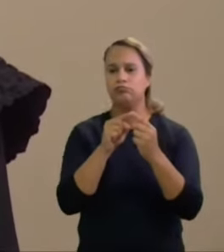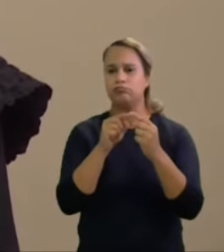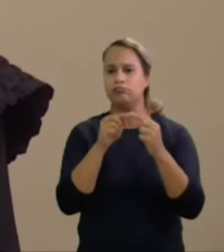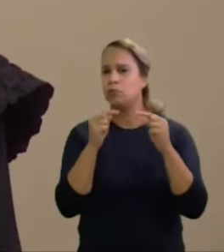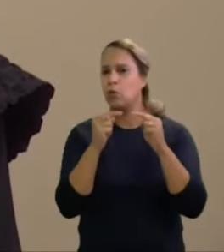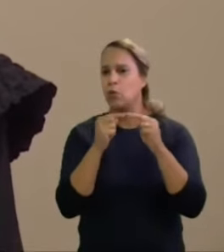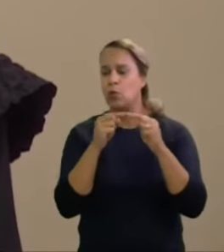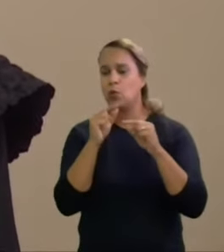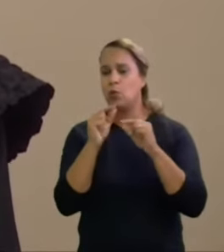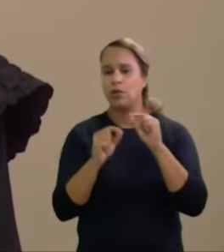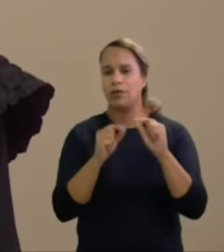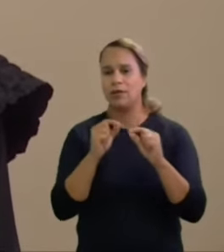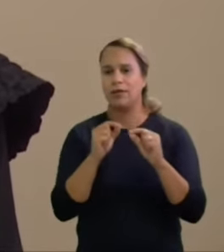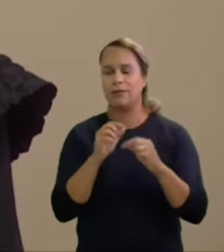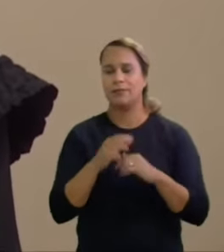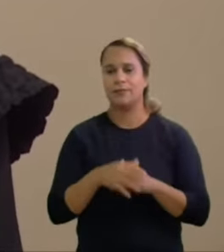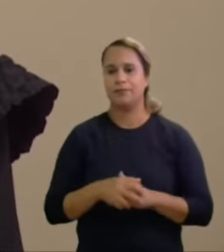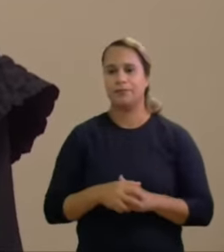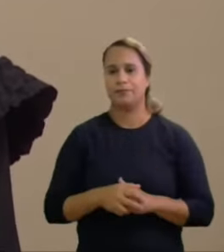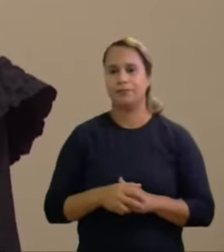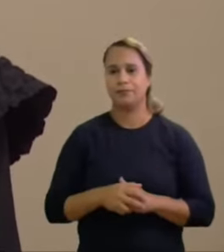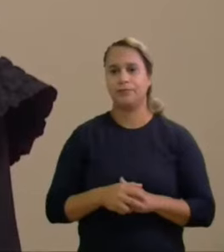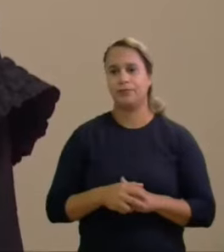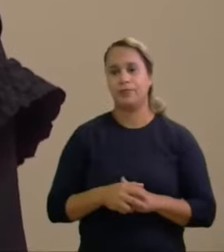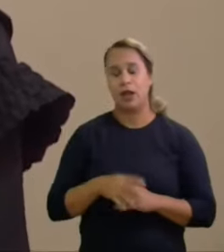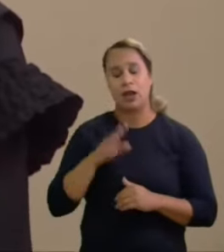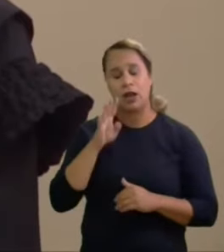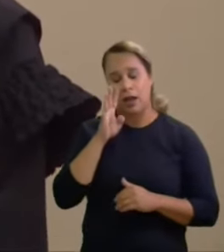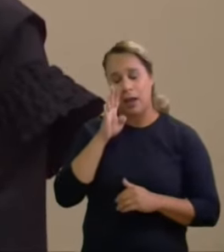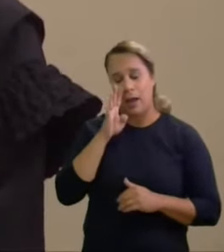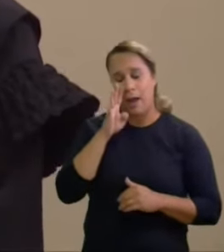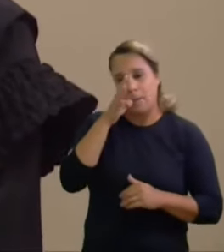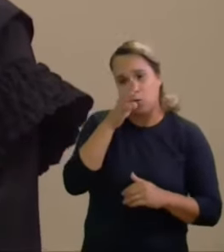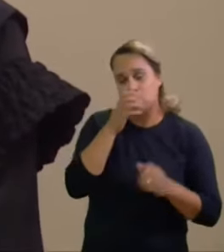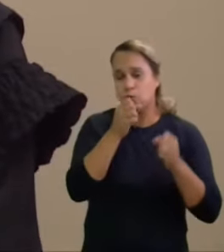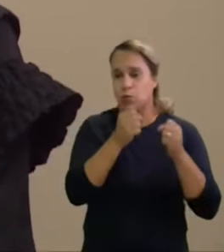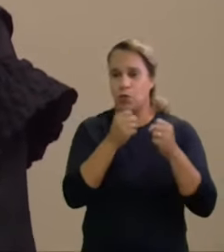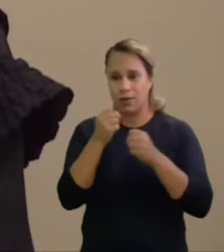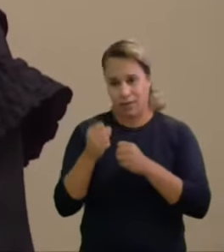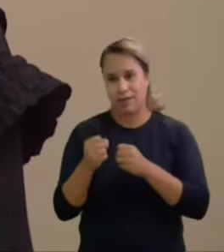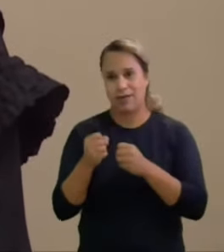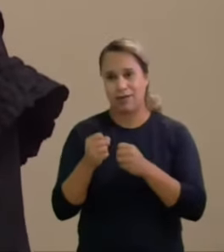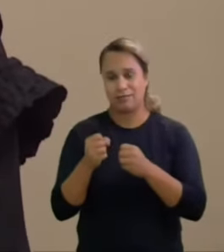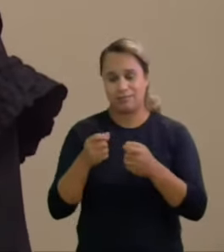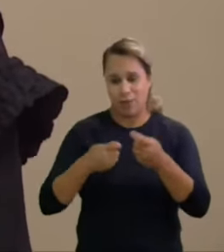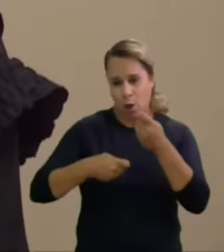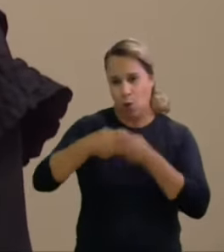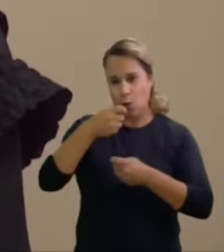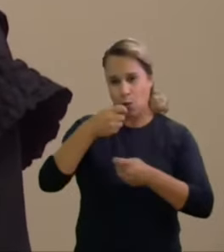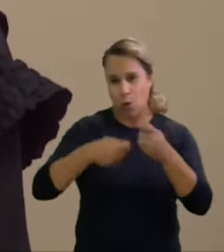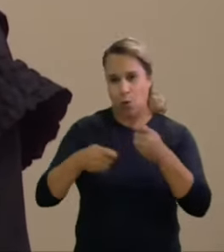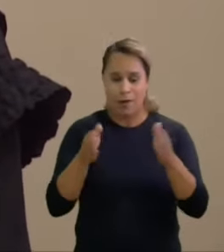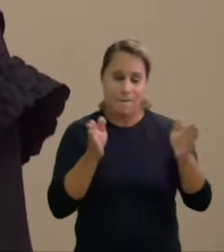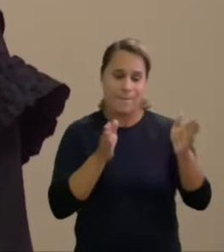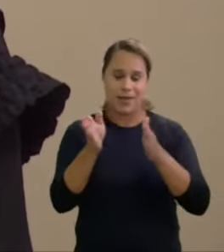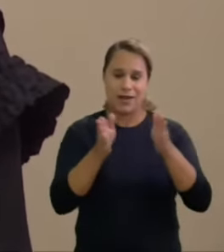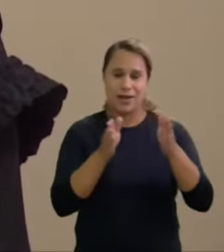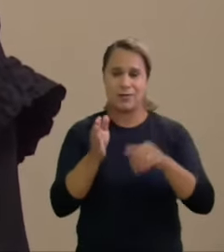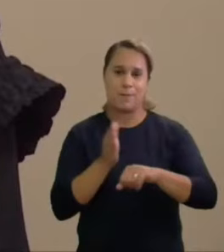somente da imputação de abuso de poder econômico na fase da pré-campanha esse é o ponto em comum